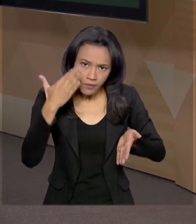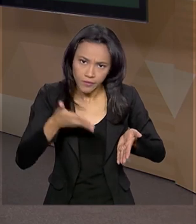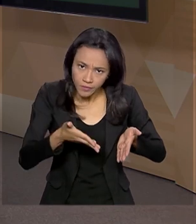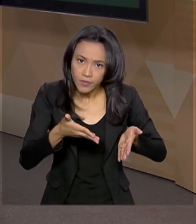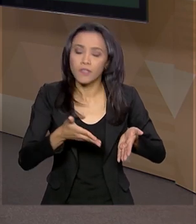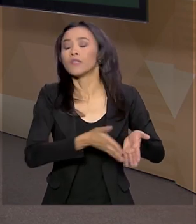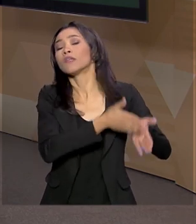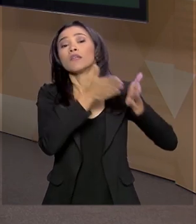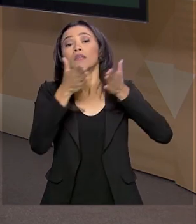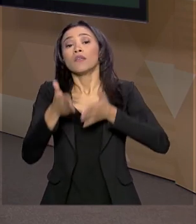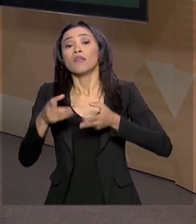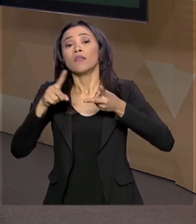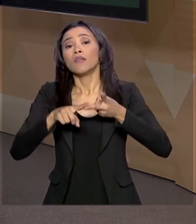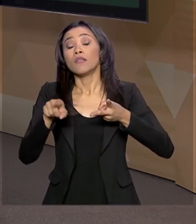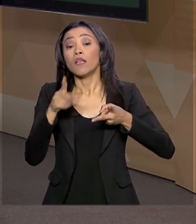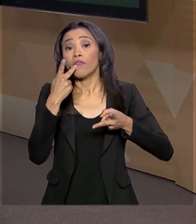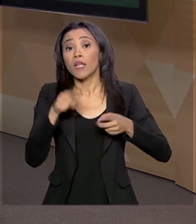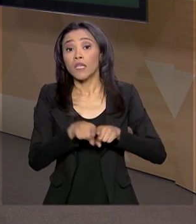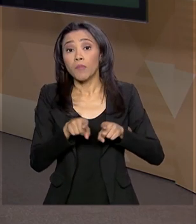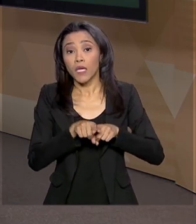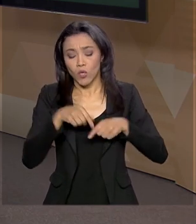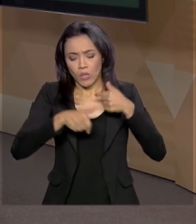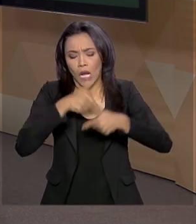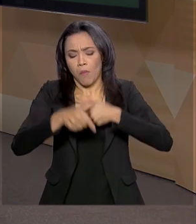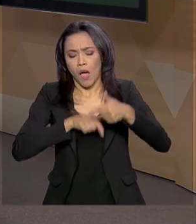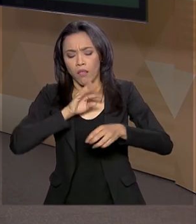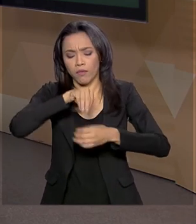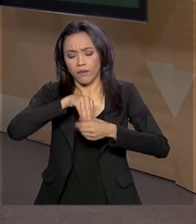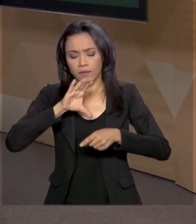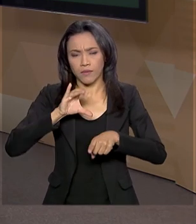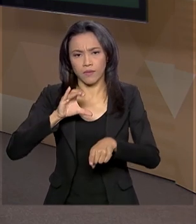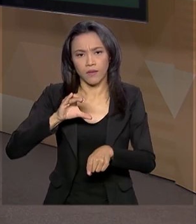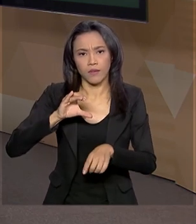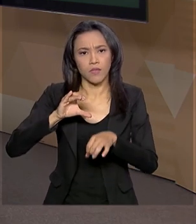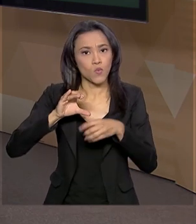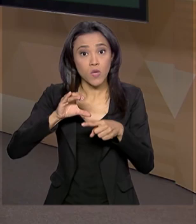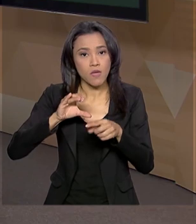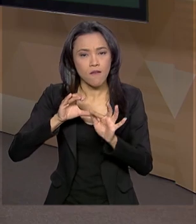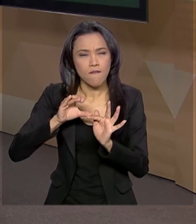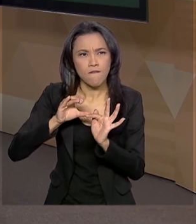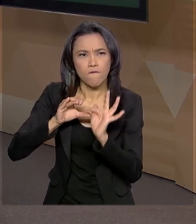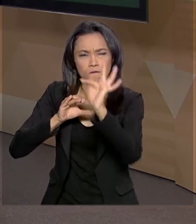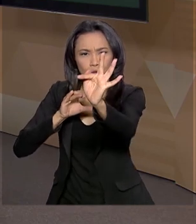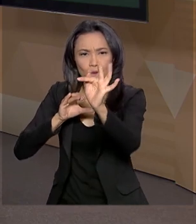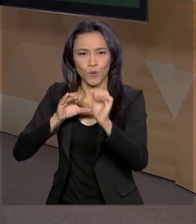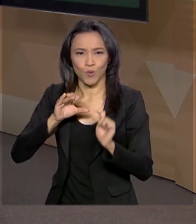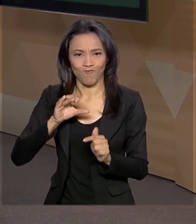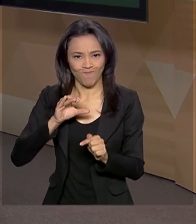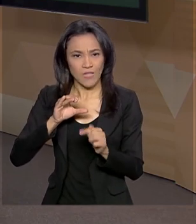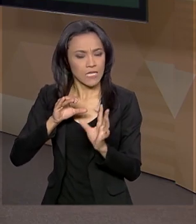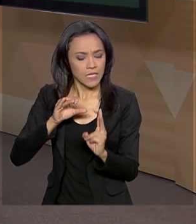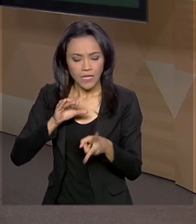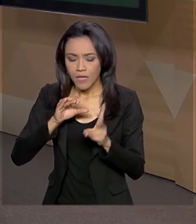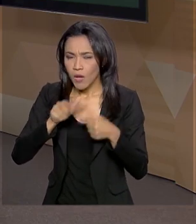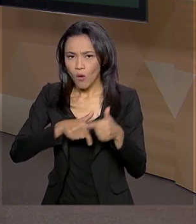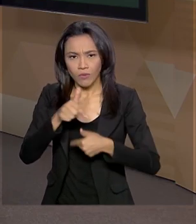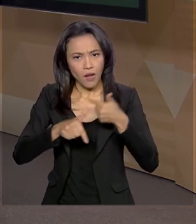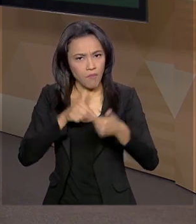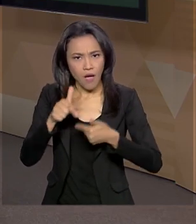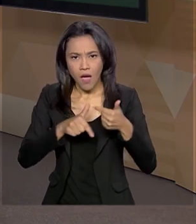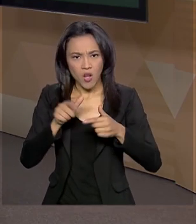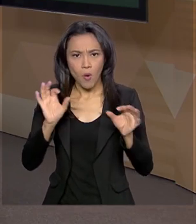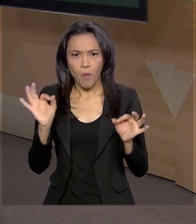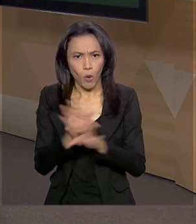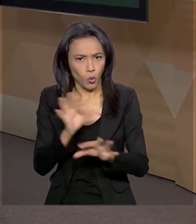fala também a questão de que o trabalho na ciência é um trabalho que indica um futuro. um por vir, sempre é um trabalho que não está